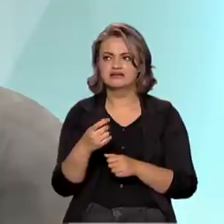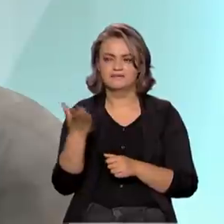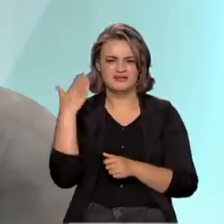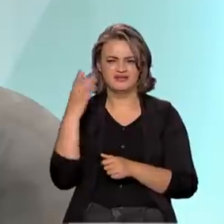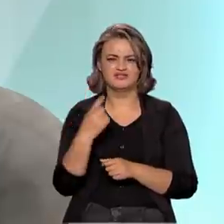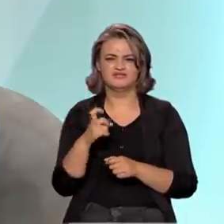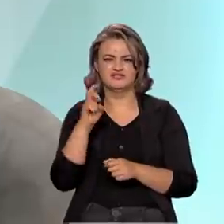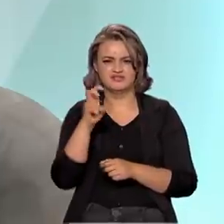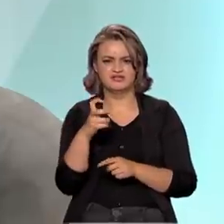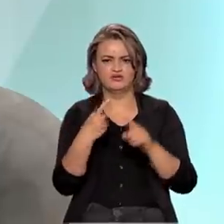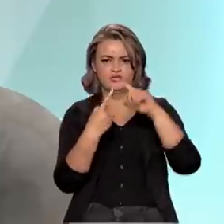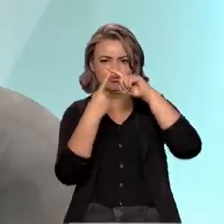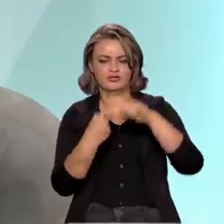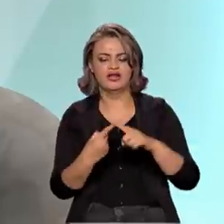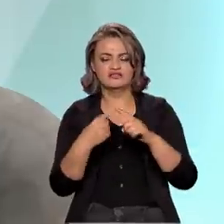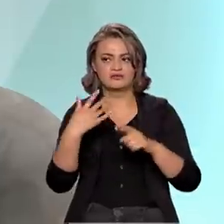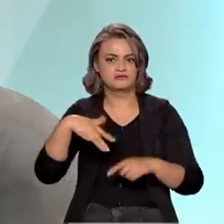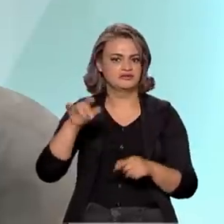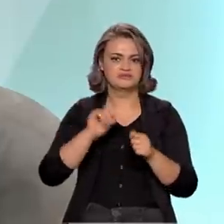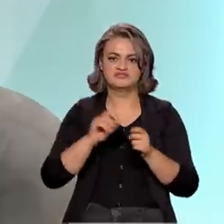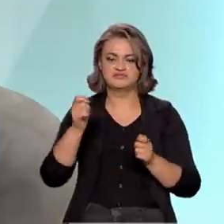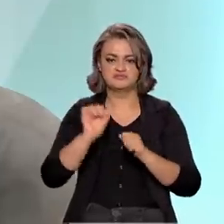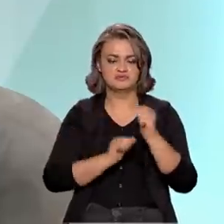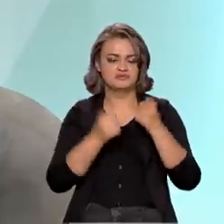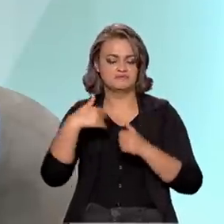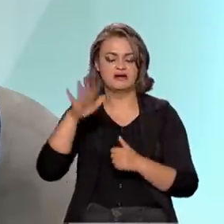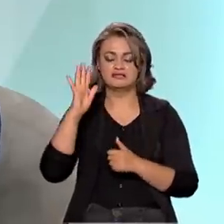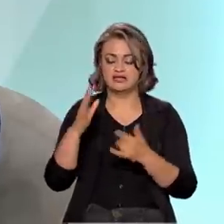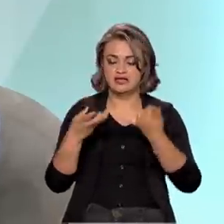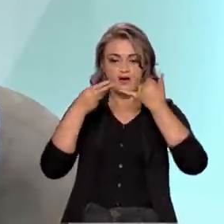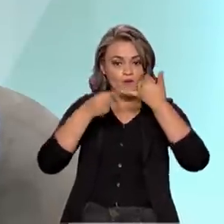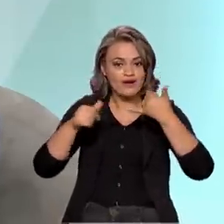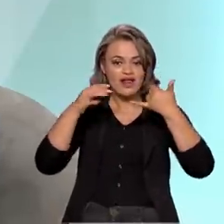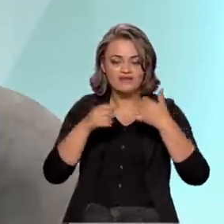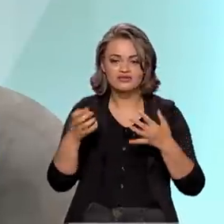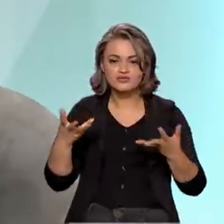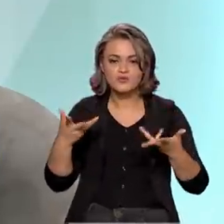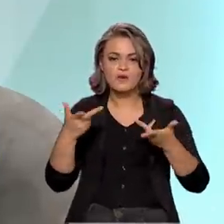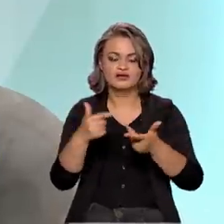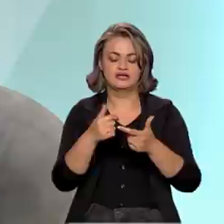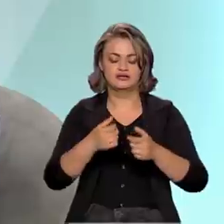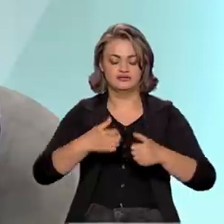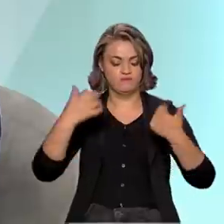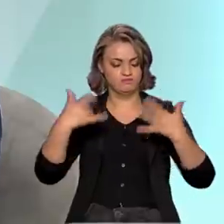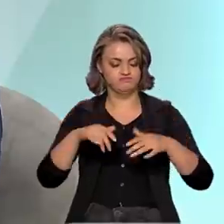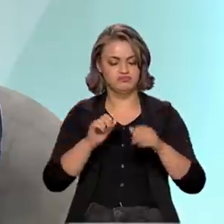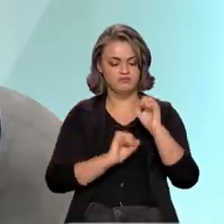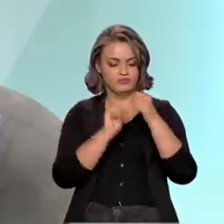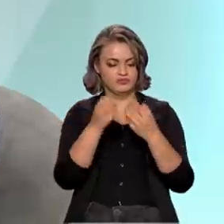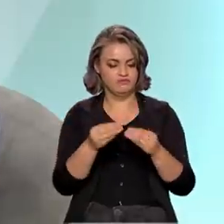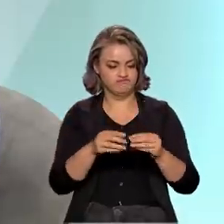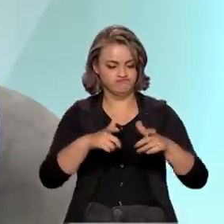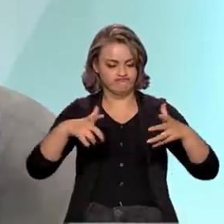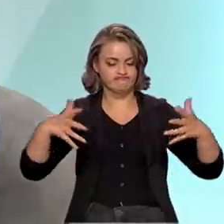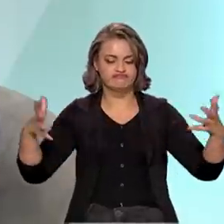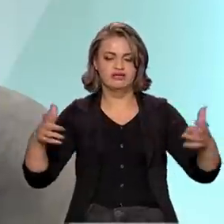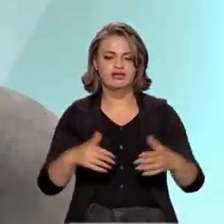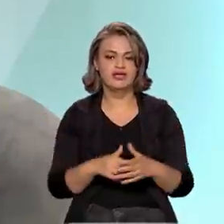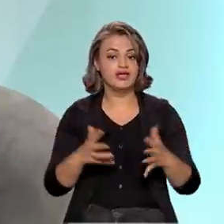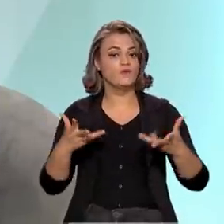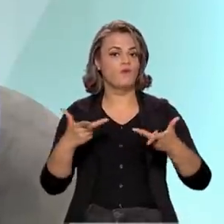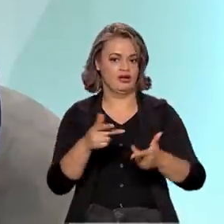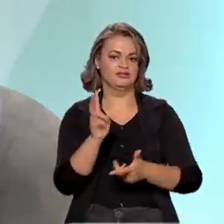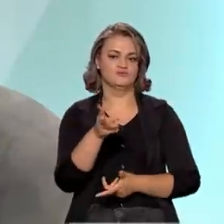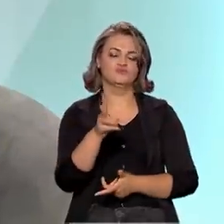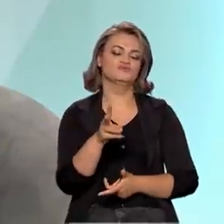ampliar essa produção. Produção de grafeno de boa qualidade em grande quantidade, o que é bastante importante, porque às vezes aumenta a quantidade e cai a qualidade.